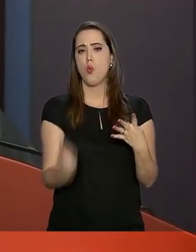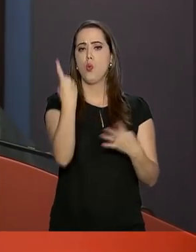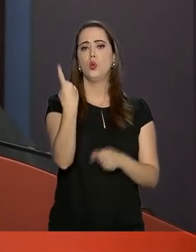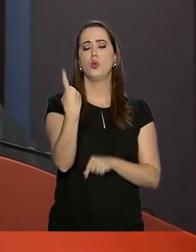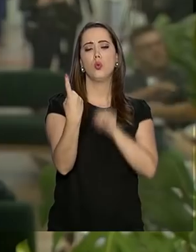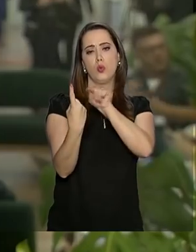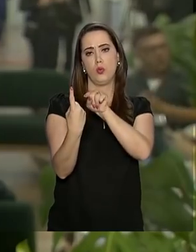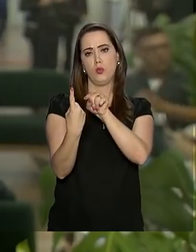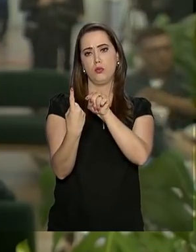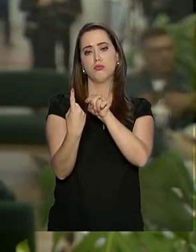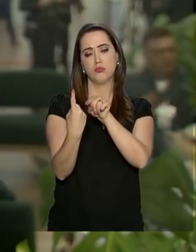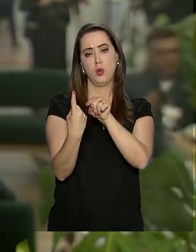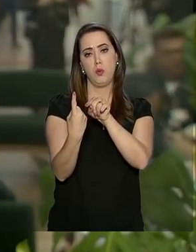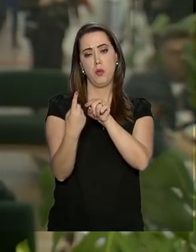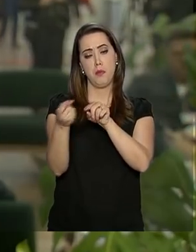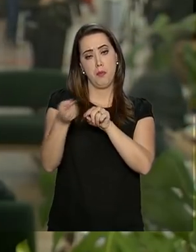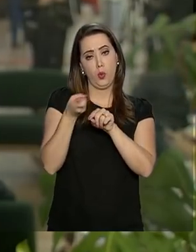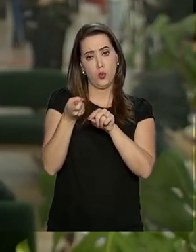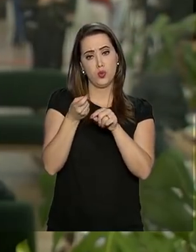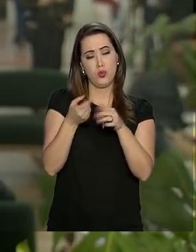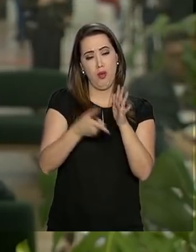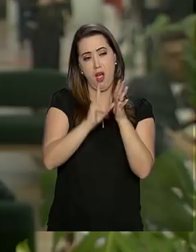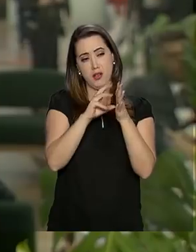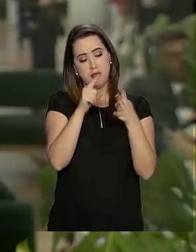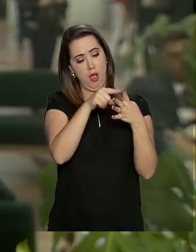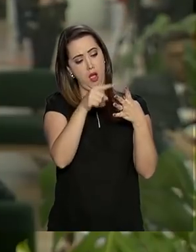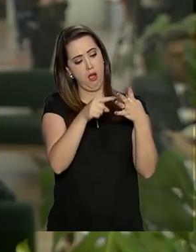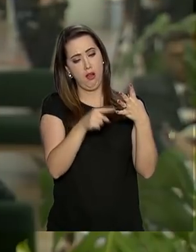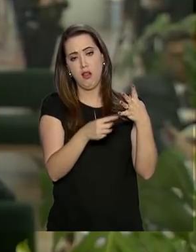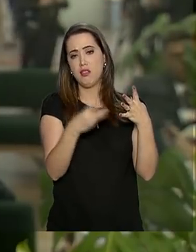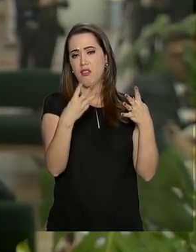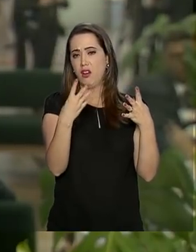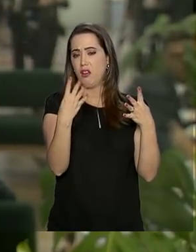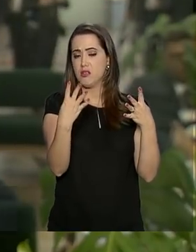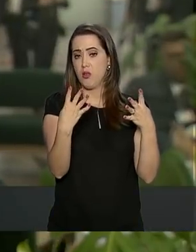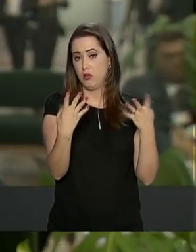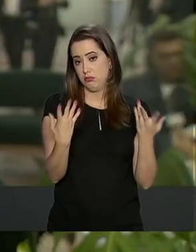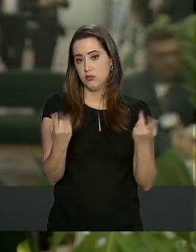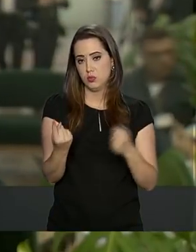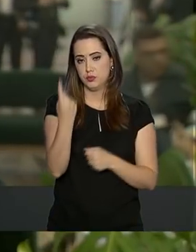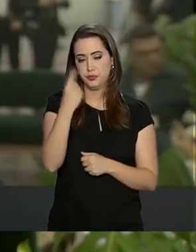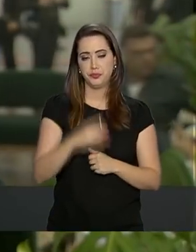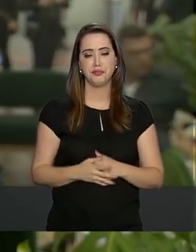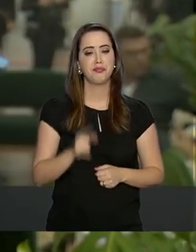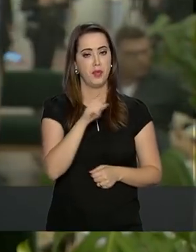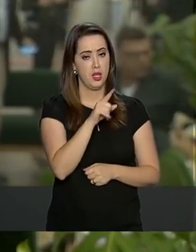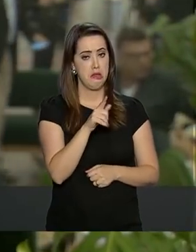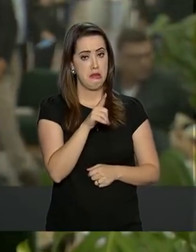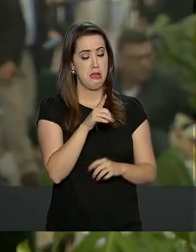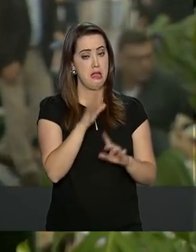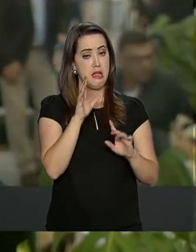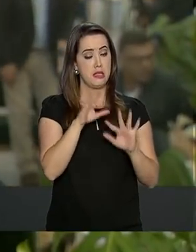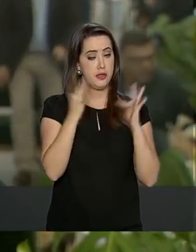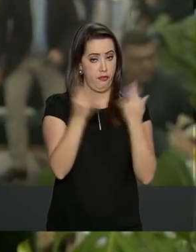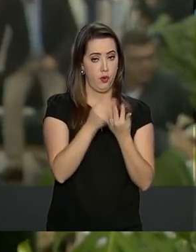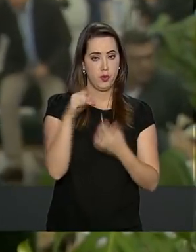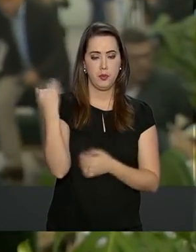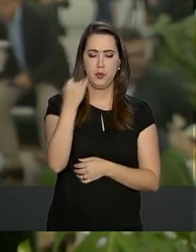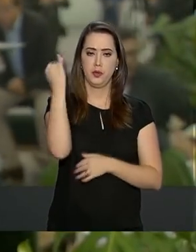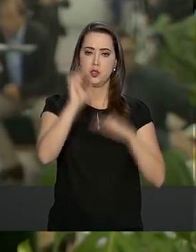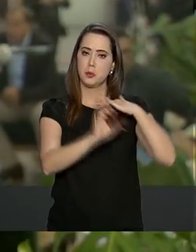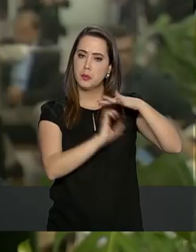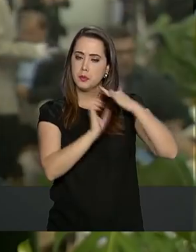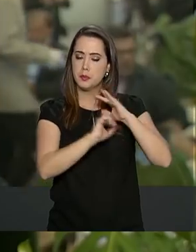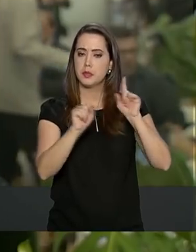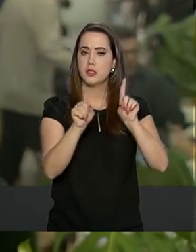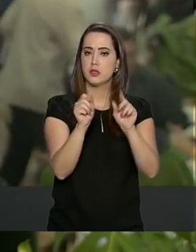um imposto federal. O Fórum de Lideranças Empresariais é uma oportunidade para representantes da iniciativa privada e do poder público tratarem